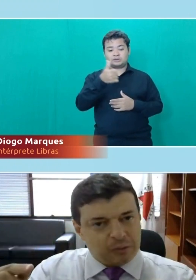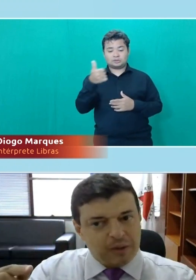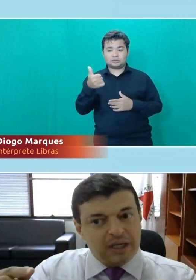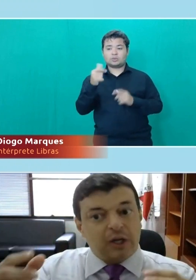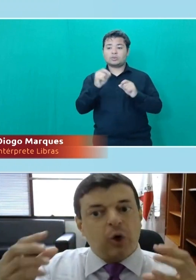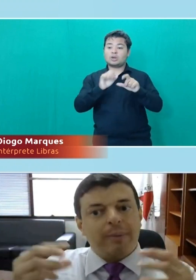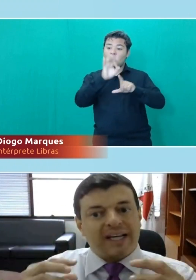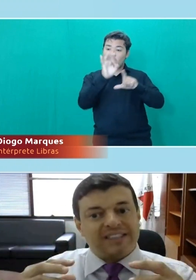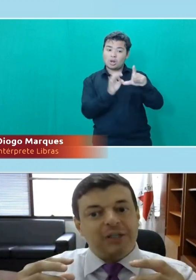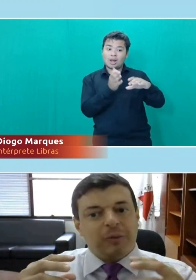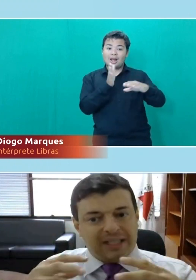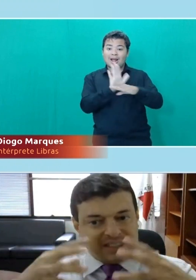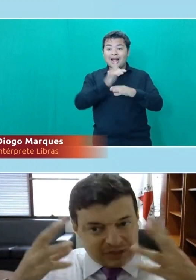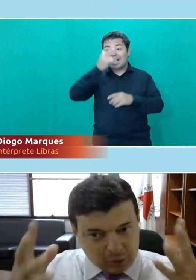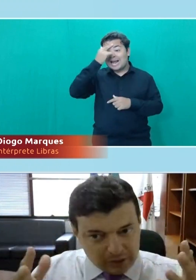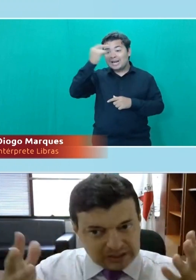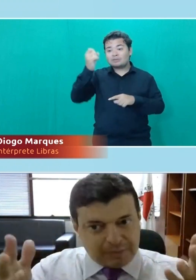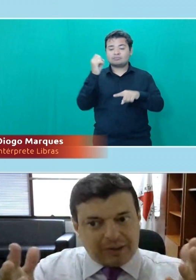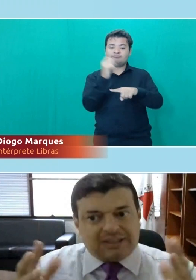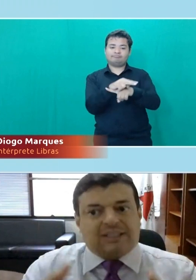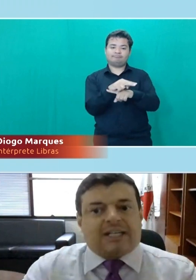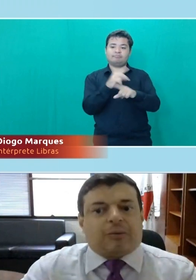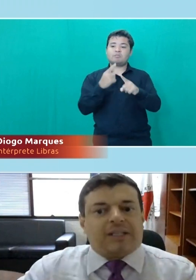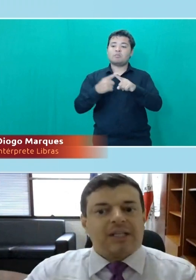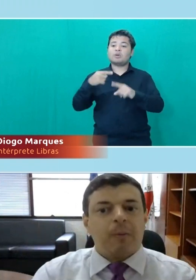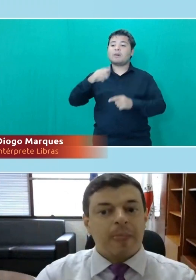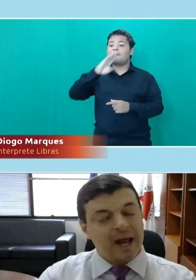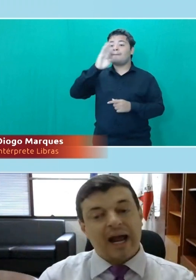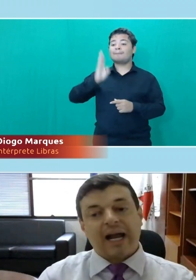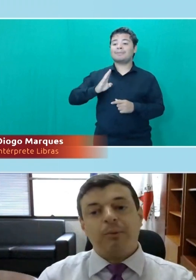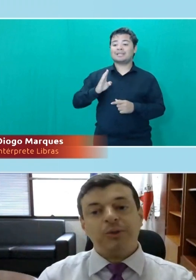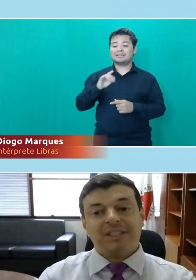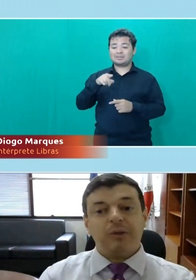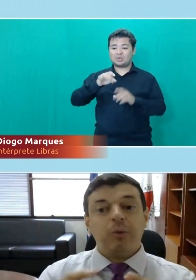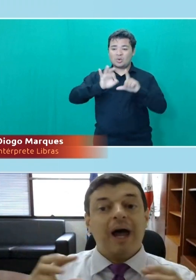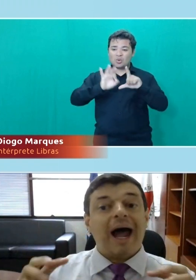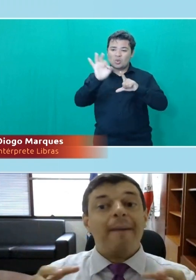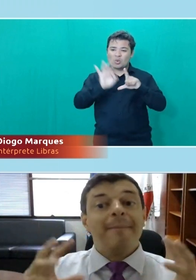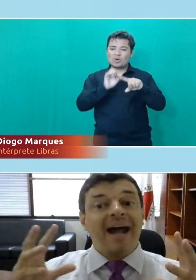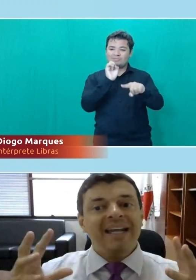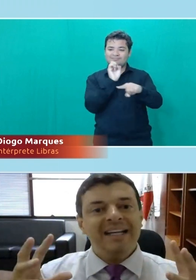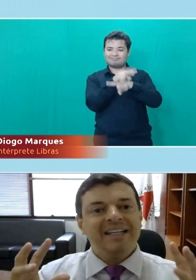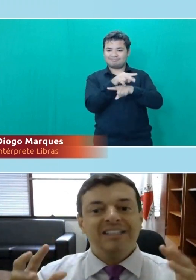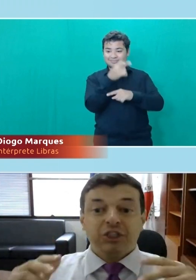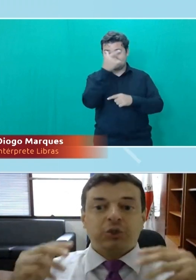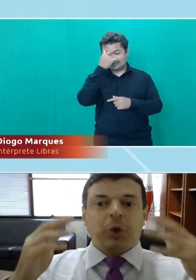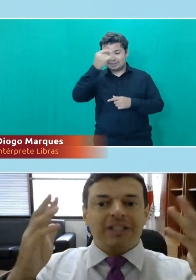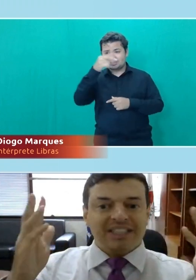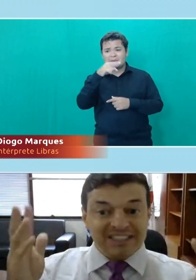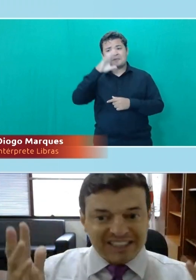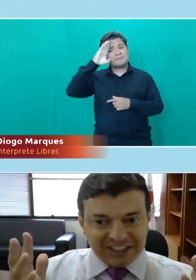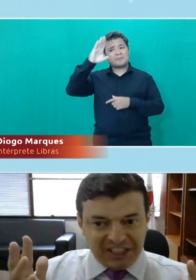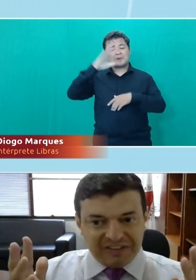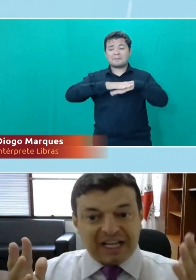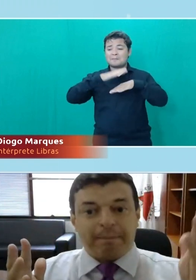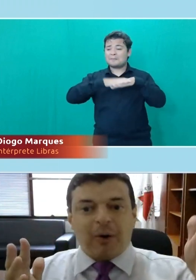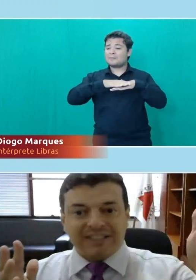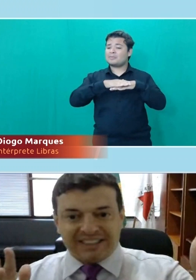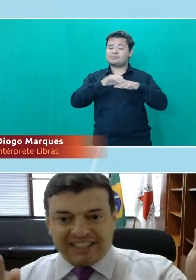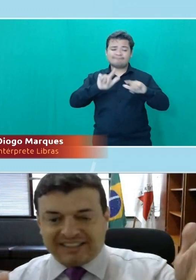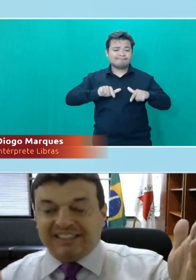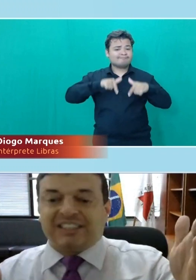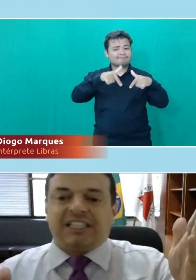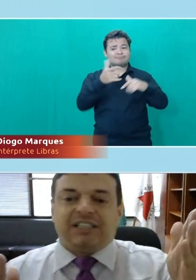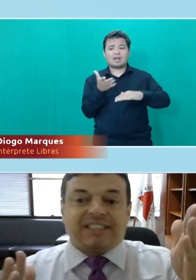graduação. Porque, no Brasil, essas cotas para o acesso à graduação acabou sendo a mãe de todas as iniciativas.